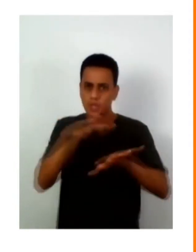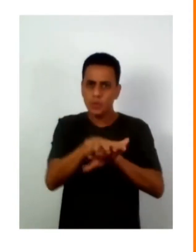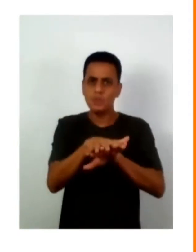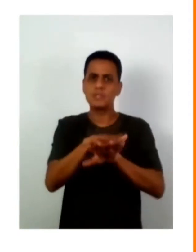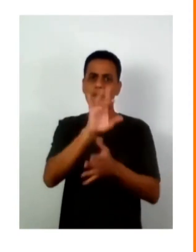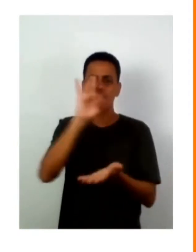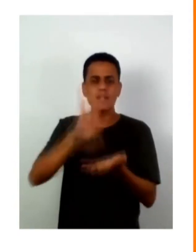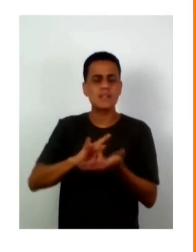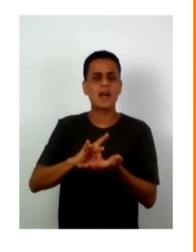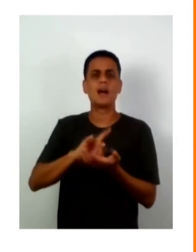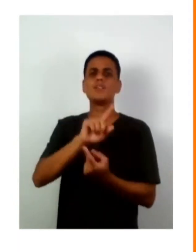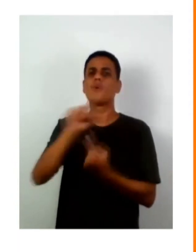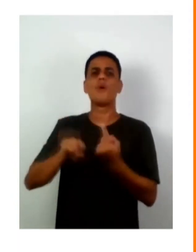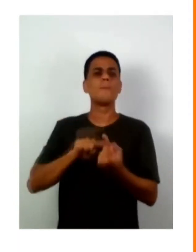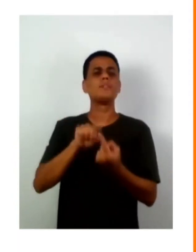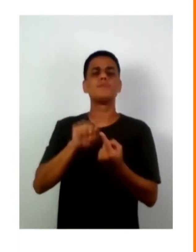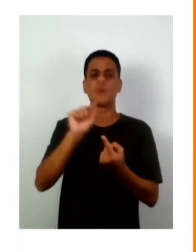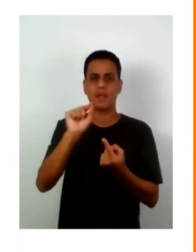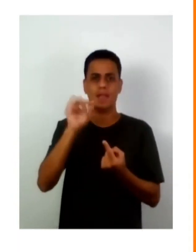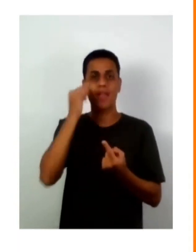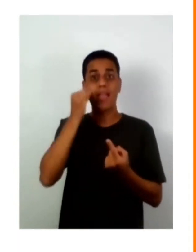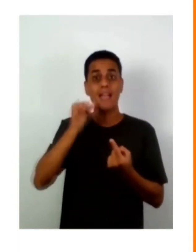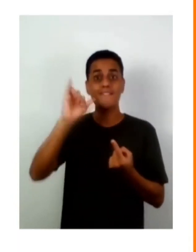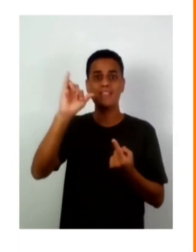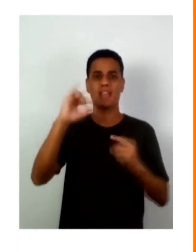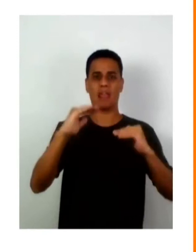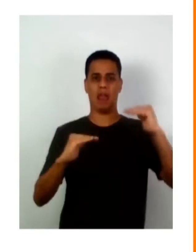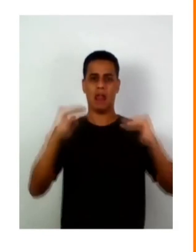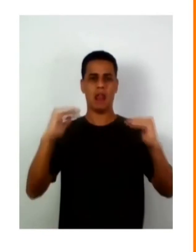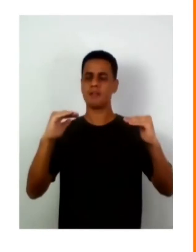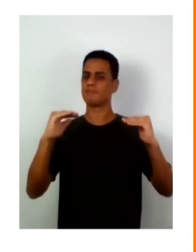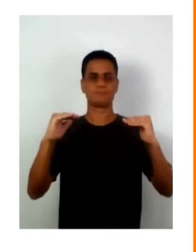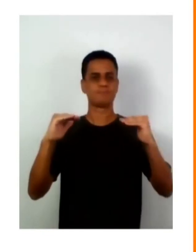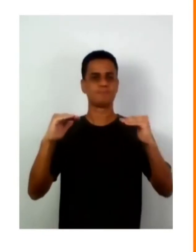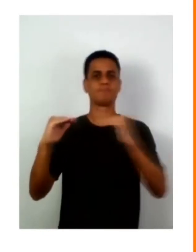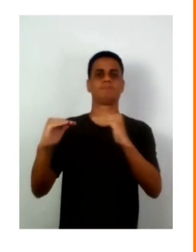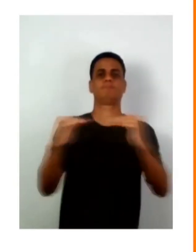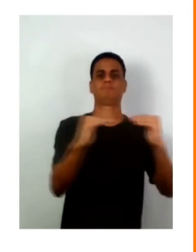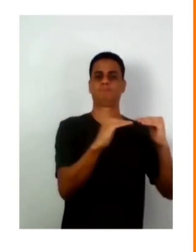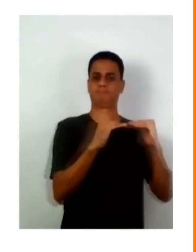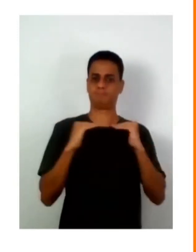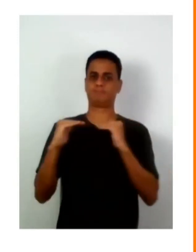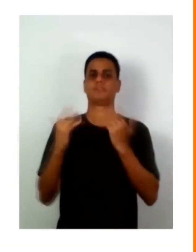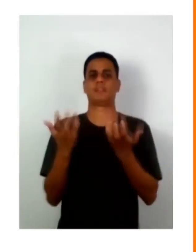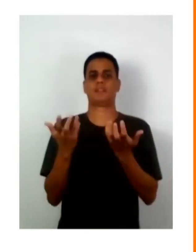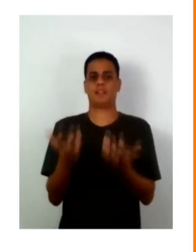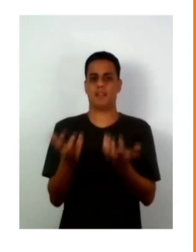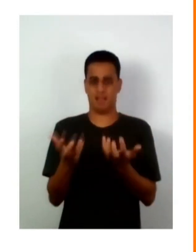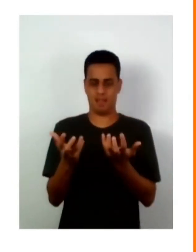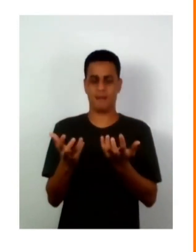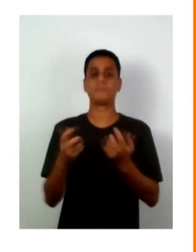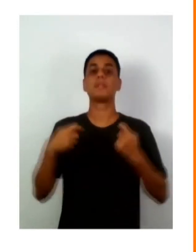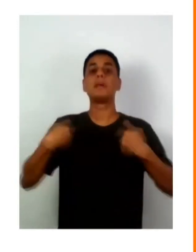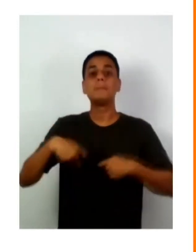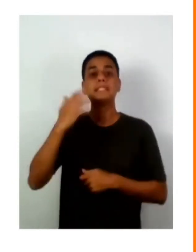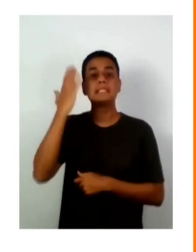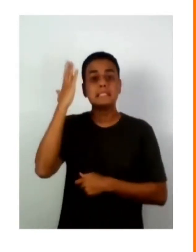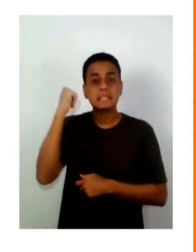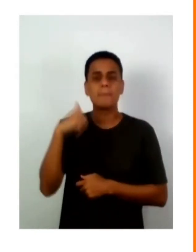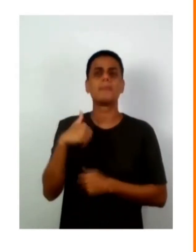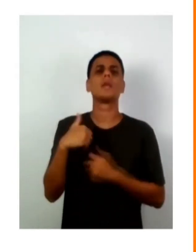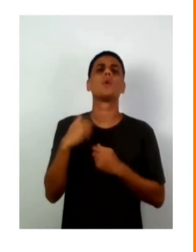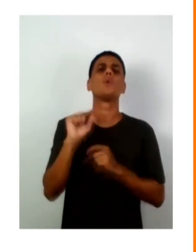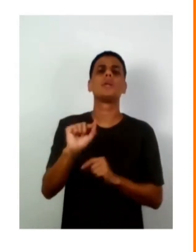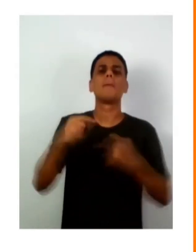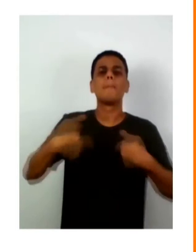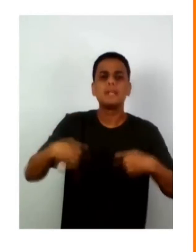efetiva, basicamente, essa redução da desigualdade que é basicamente definir quais são as exclusões